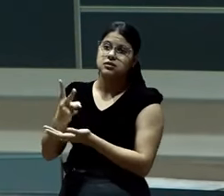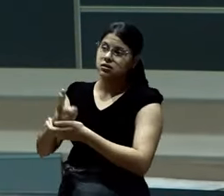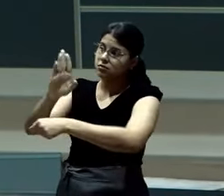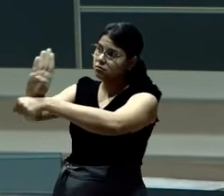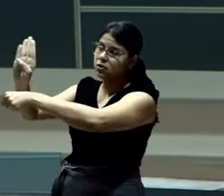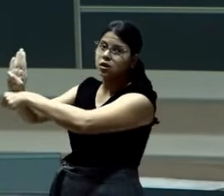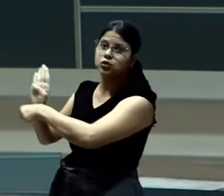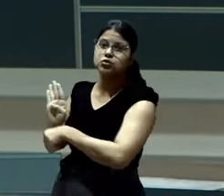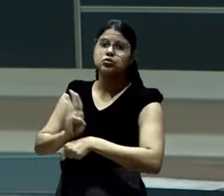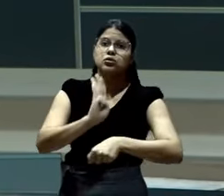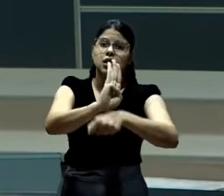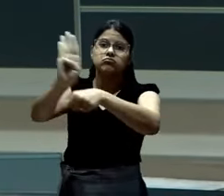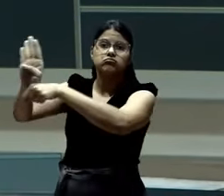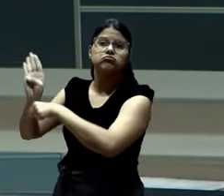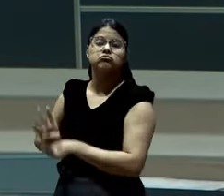Sempre.